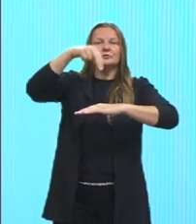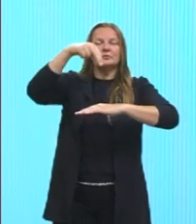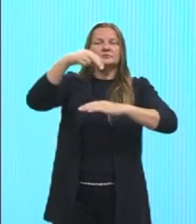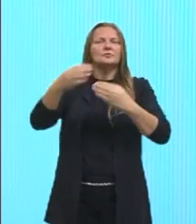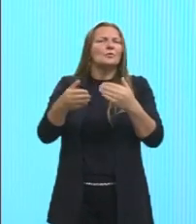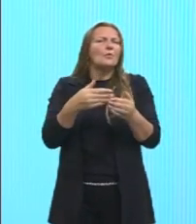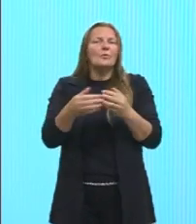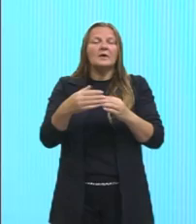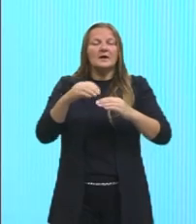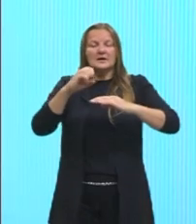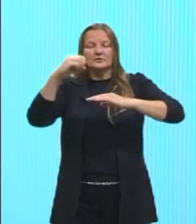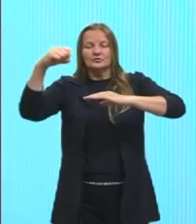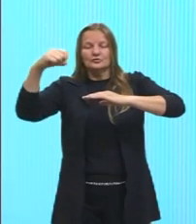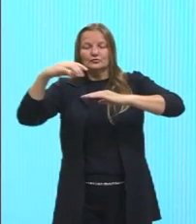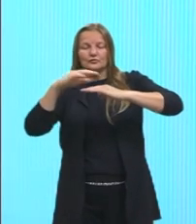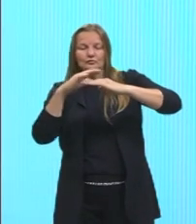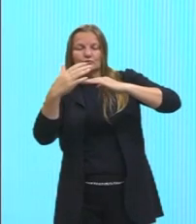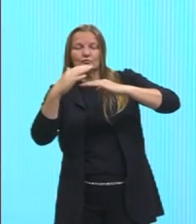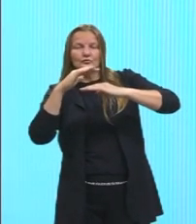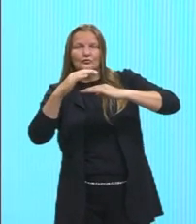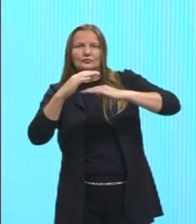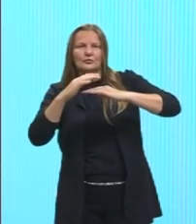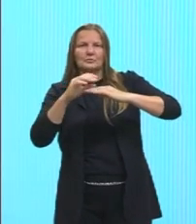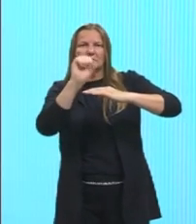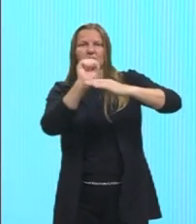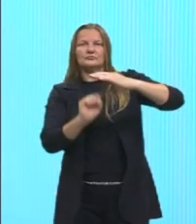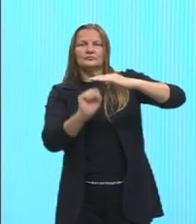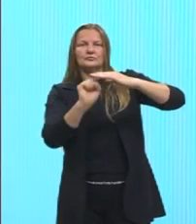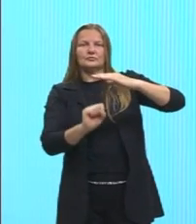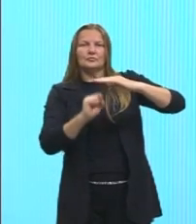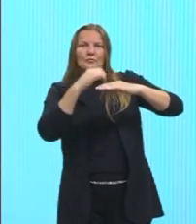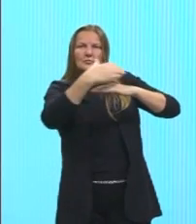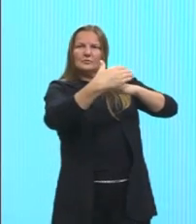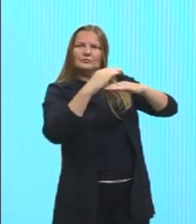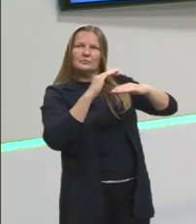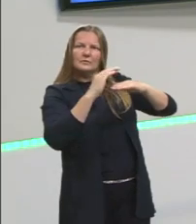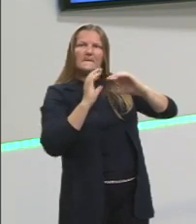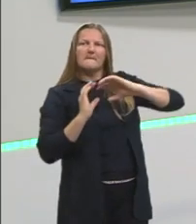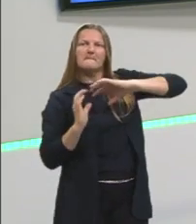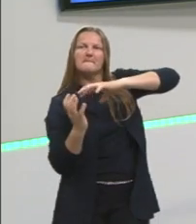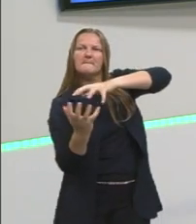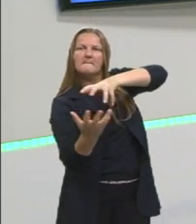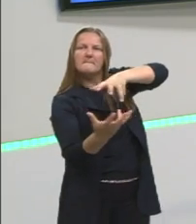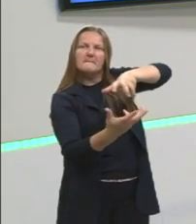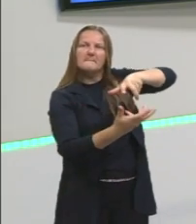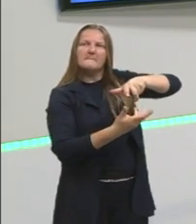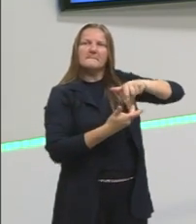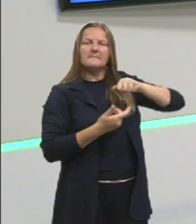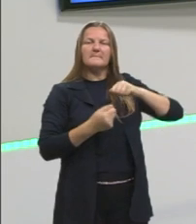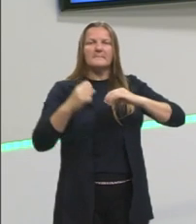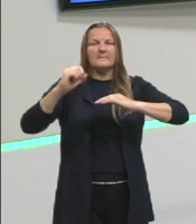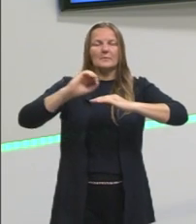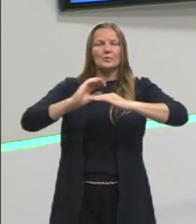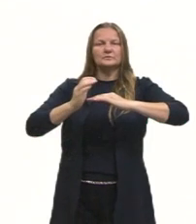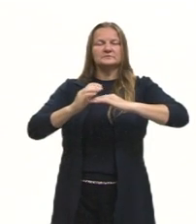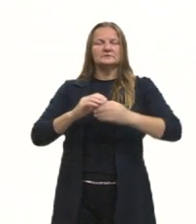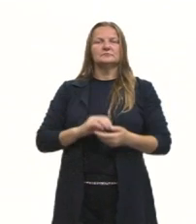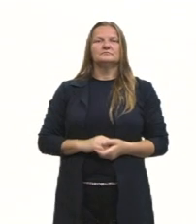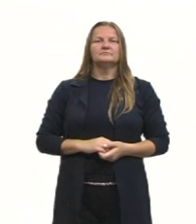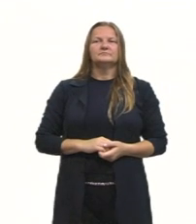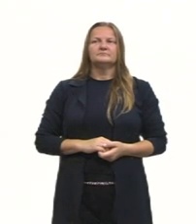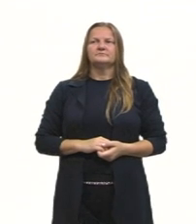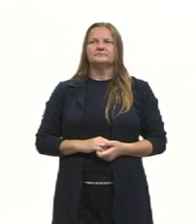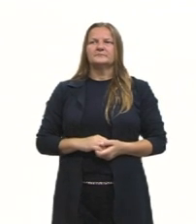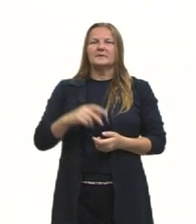qualquer sombra que estiver ao sul, vai projetar para o sul, tá, gurizada? Vamos ver aqui, ó, de novo, voltamos a essa questão. E aí,